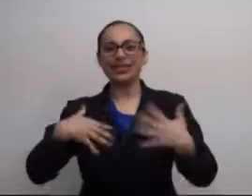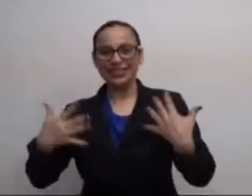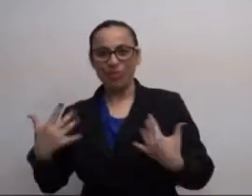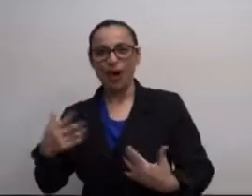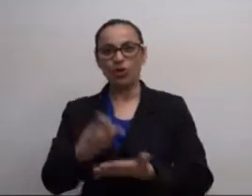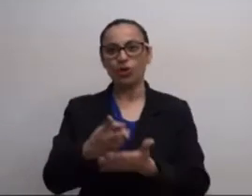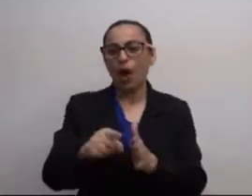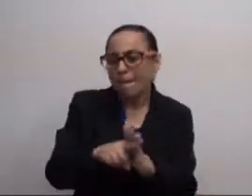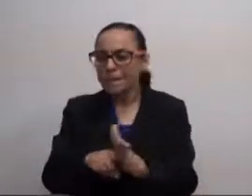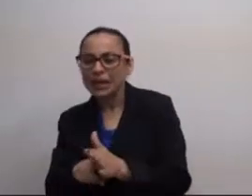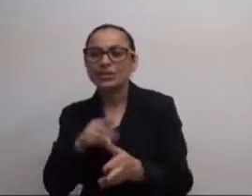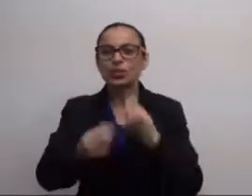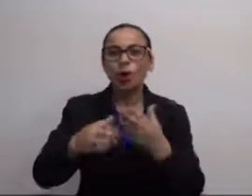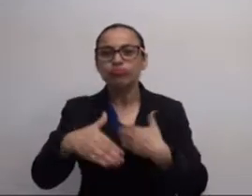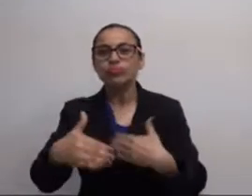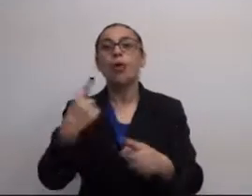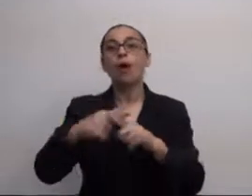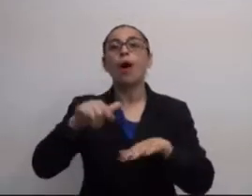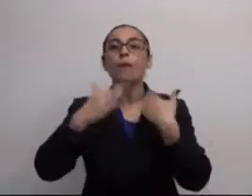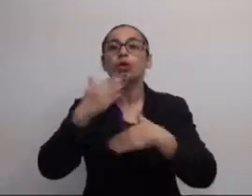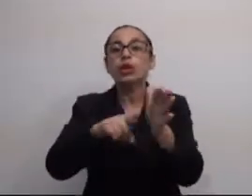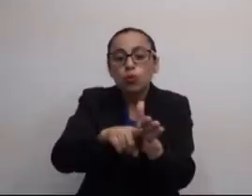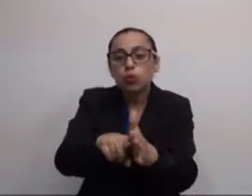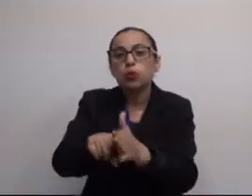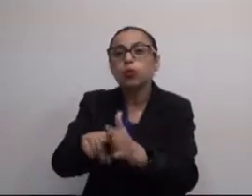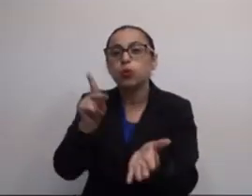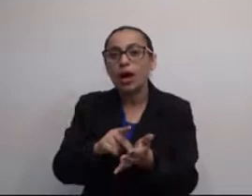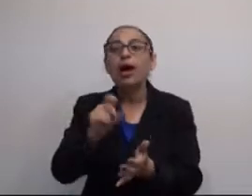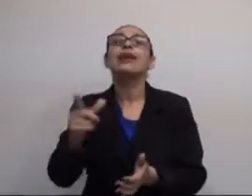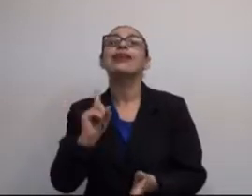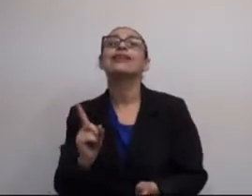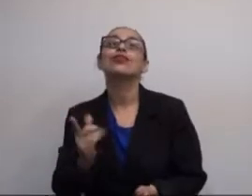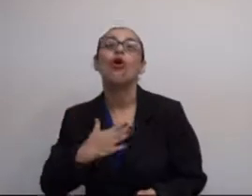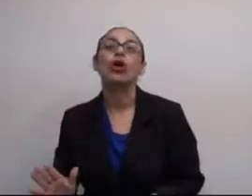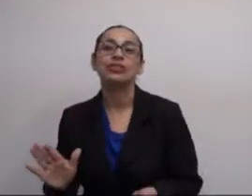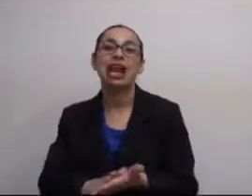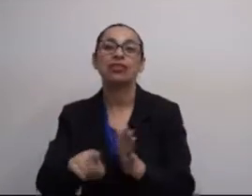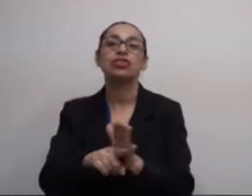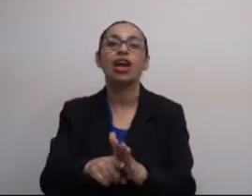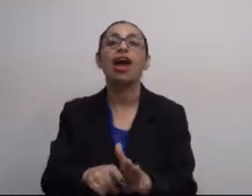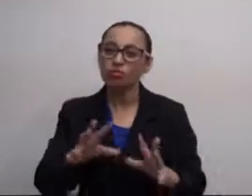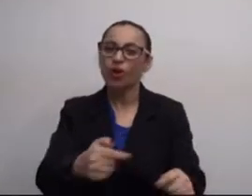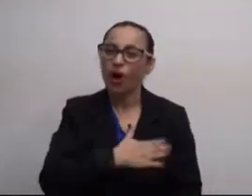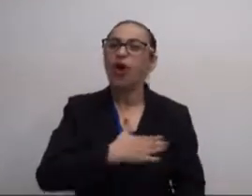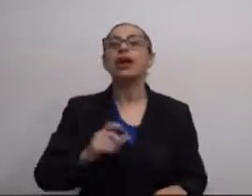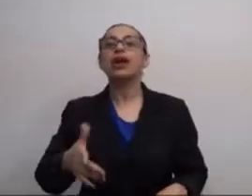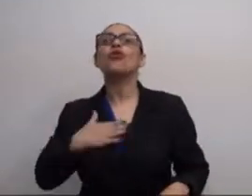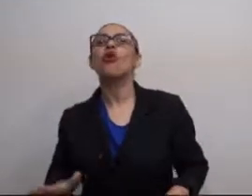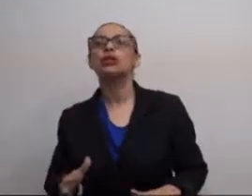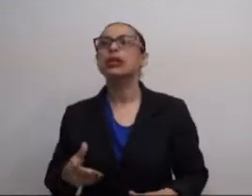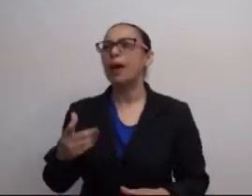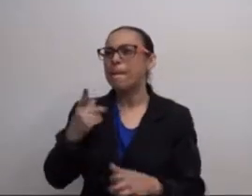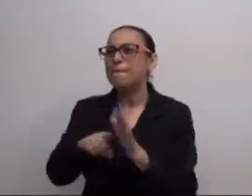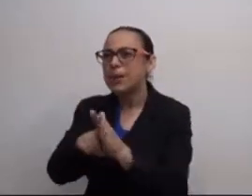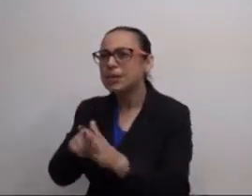narrativa. E é isso que vai deixar os alunos sempre entusiasmados em continuar a sua busca. Porque é um processo investigativo. E quem não